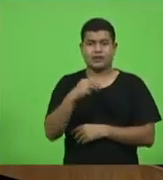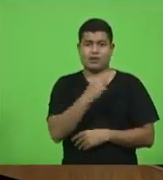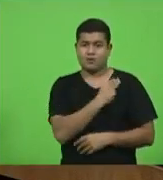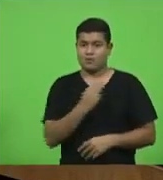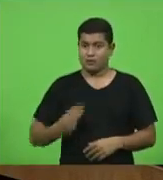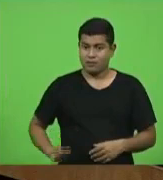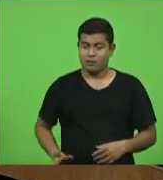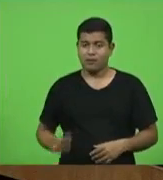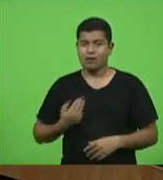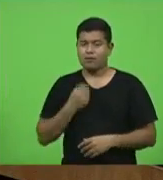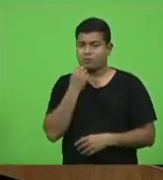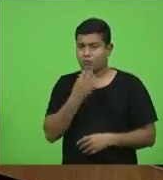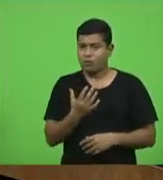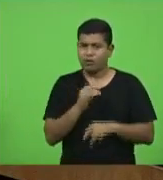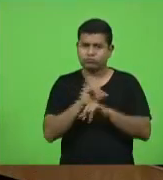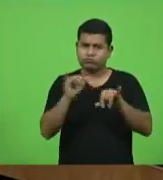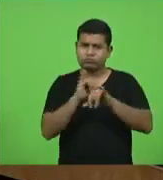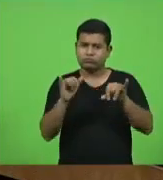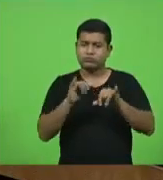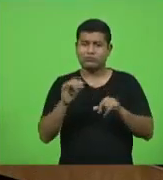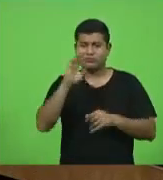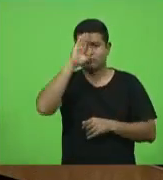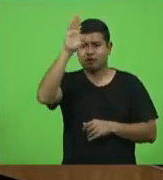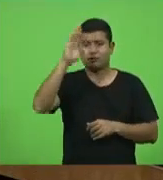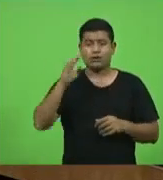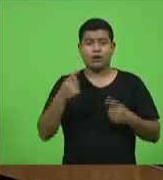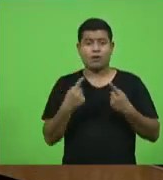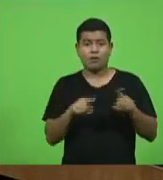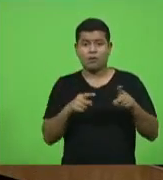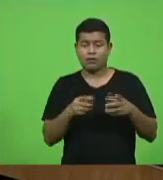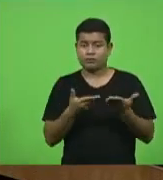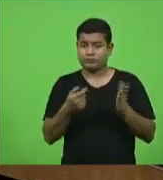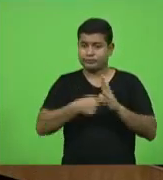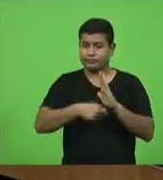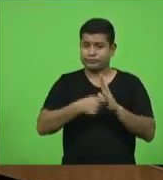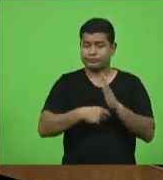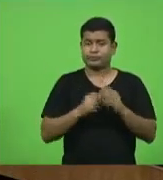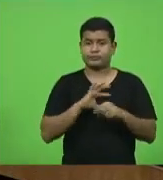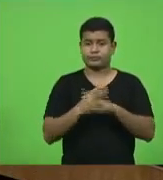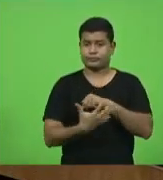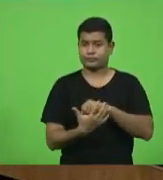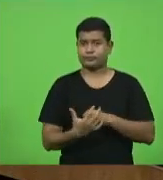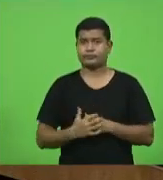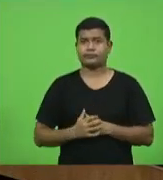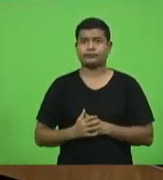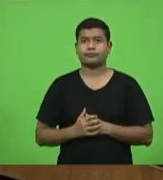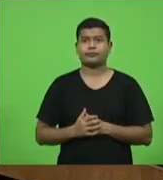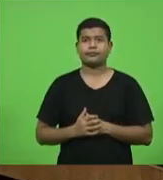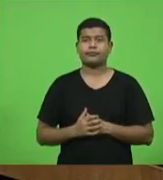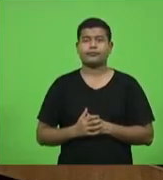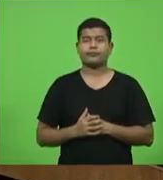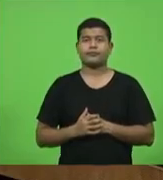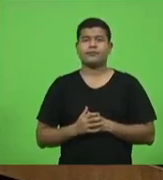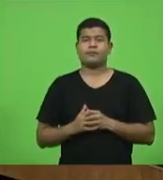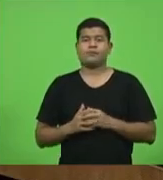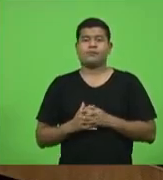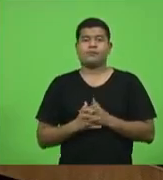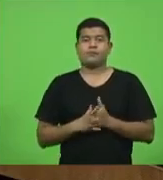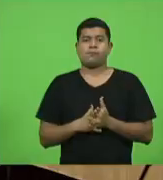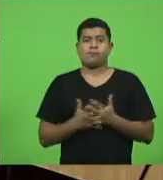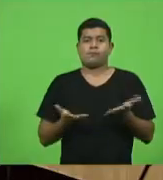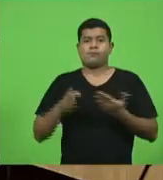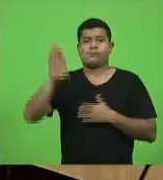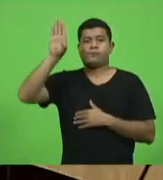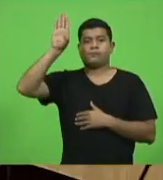o nosso estado principalmente no combate a covid obrigado senhor presidente pela ordem pela ordem